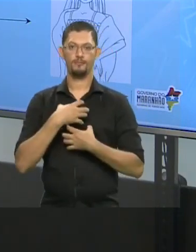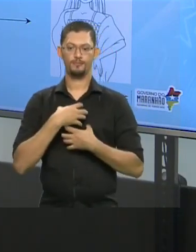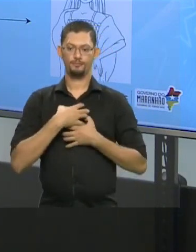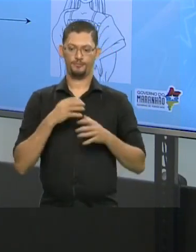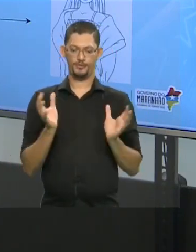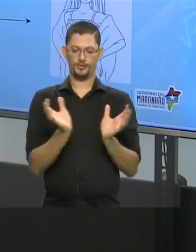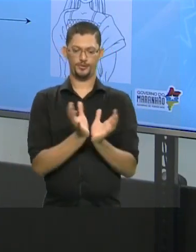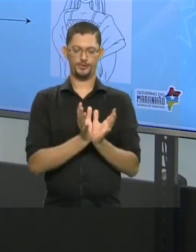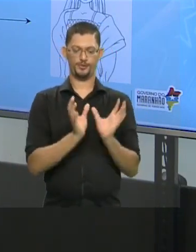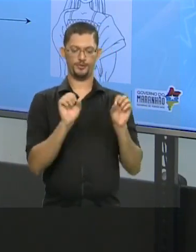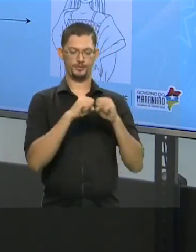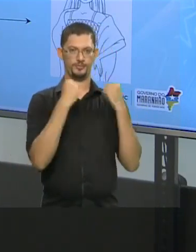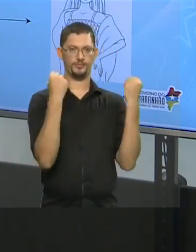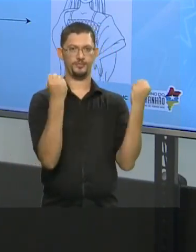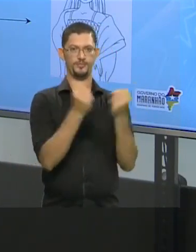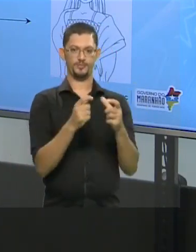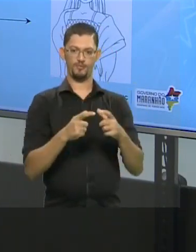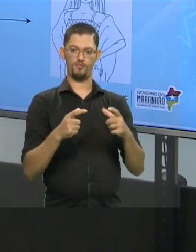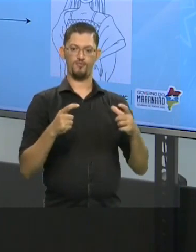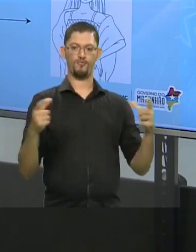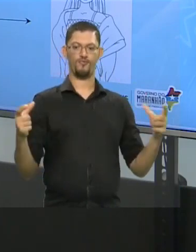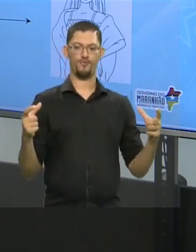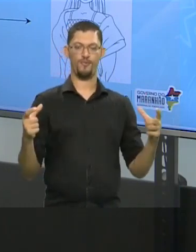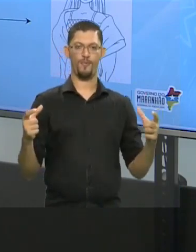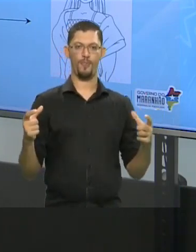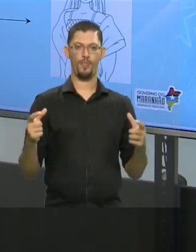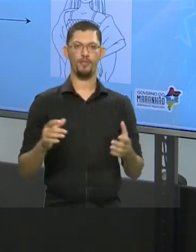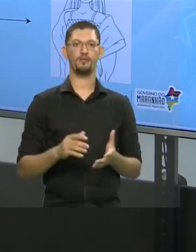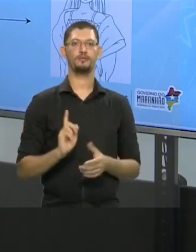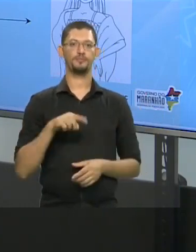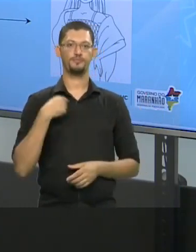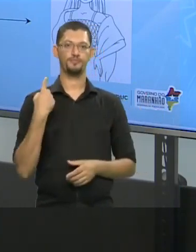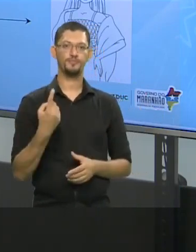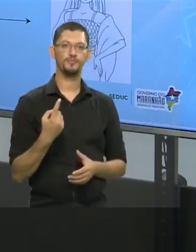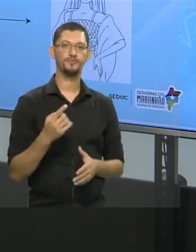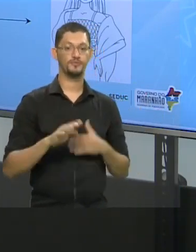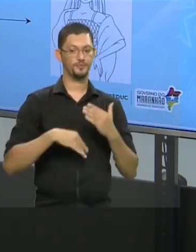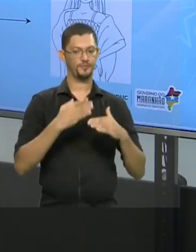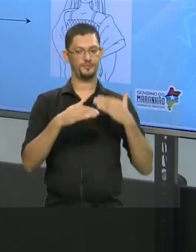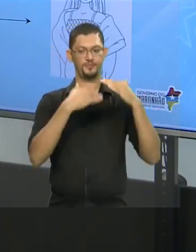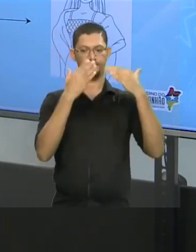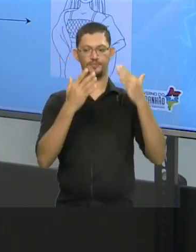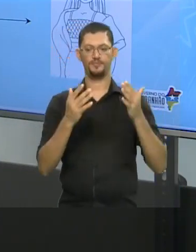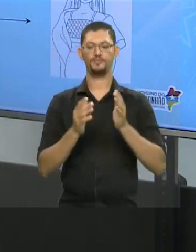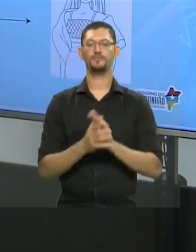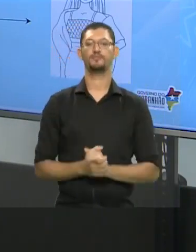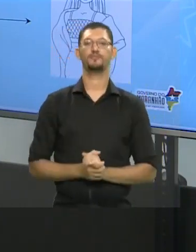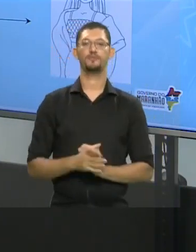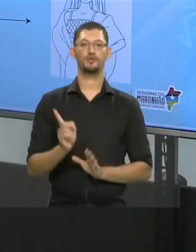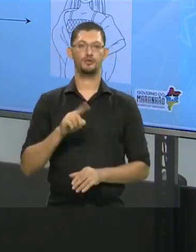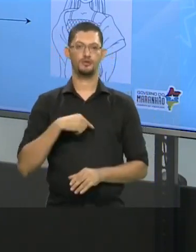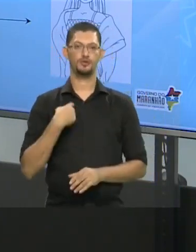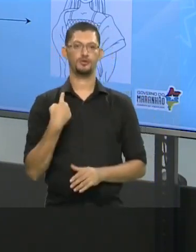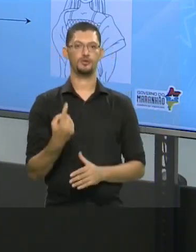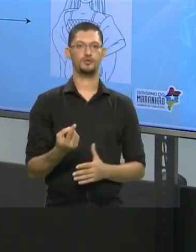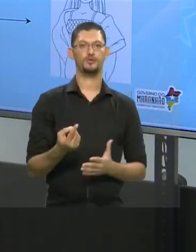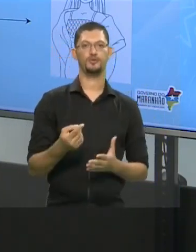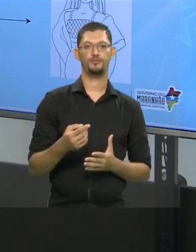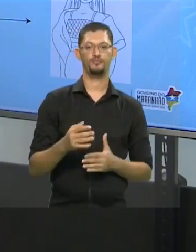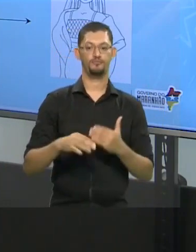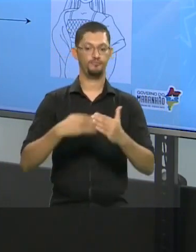grupo social que se amplia à medida em que a gente vai crescendo, à medida em que a gente vai